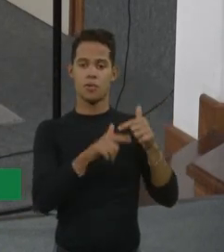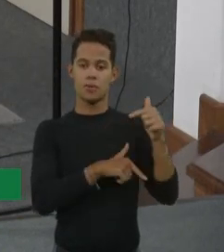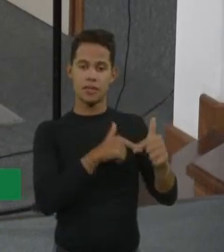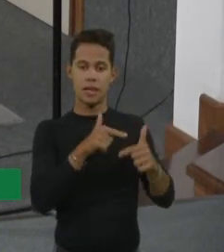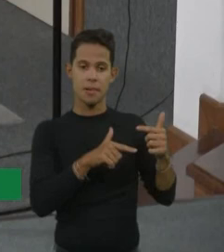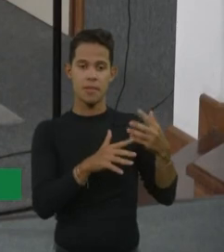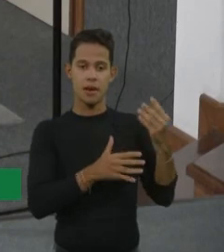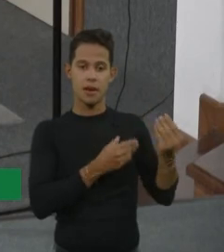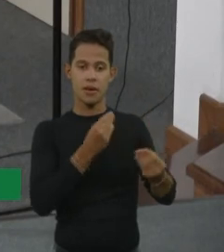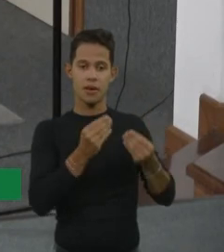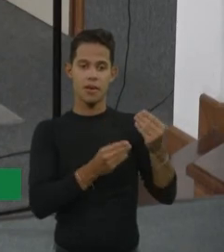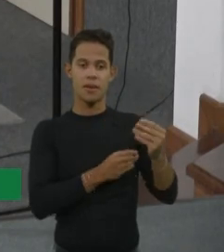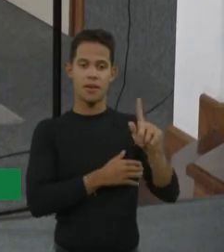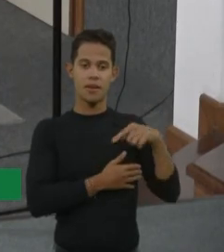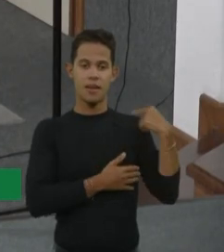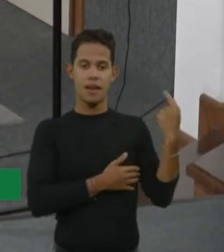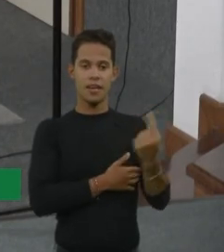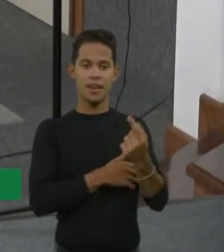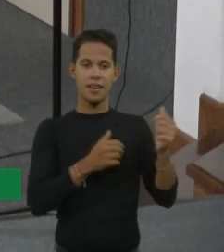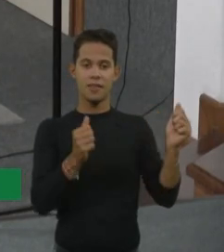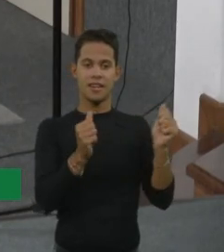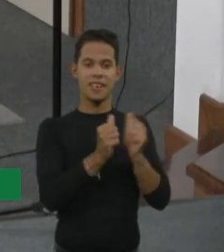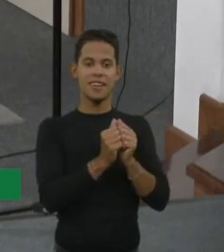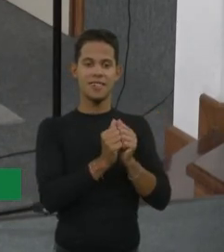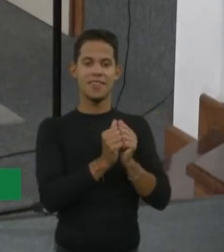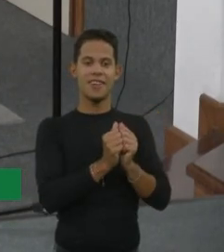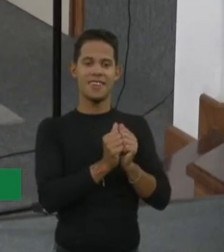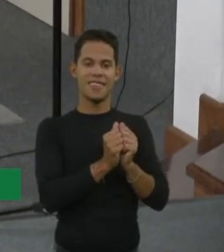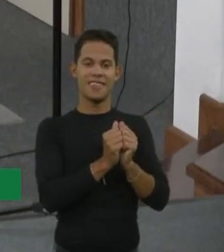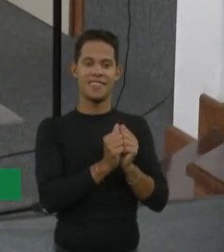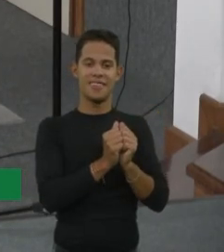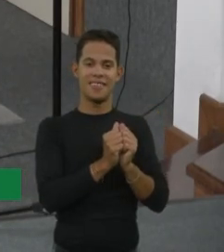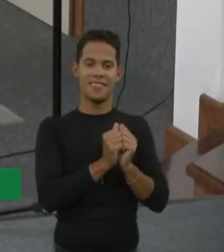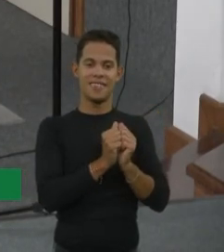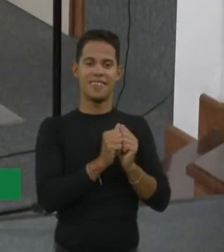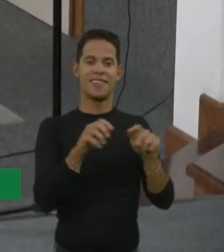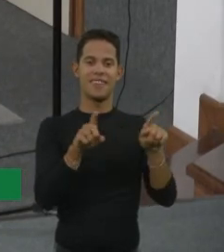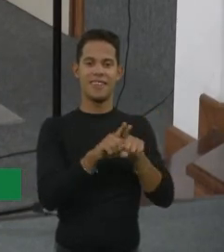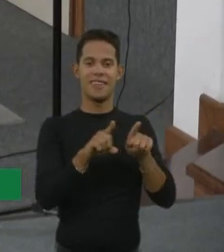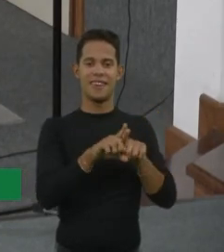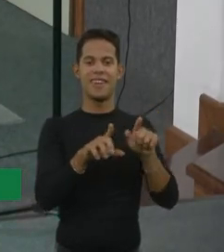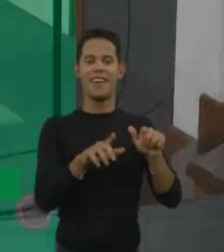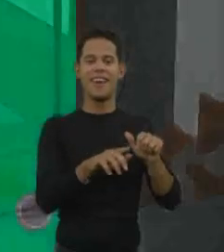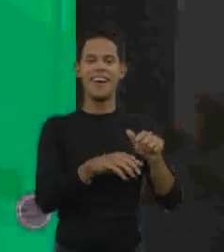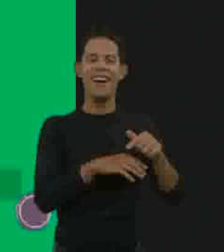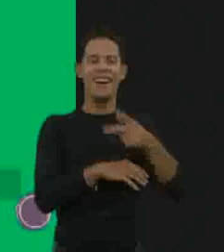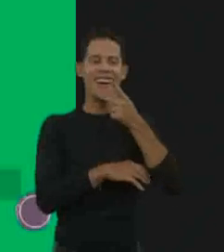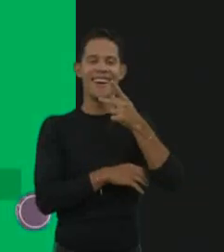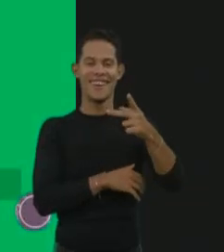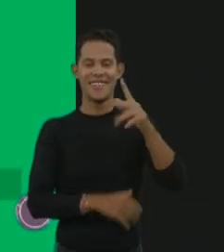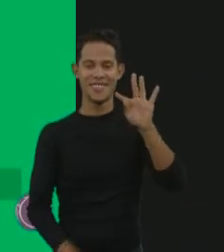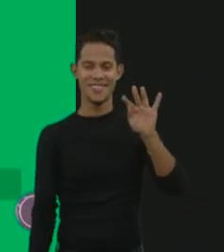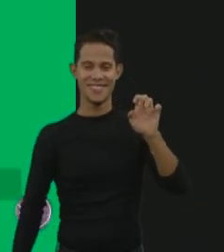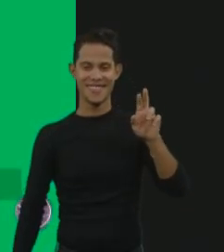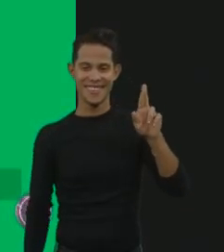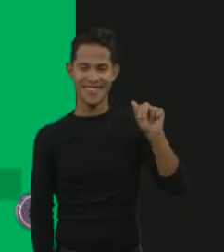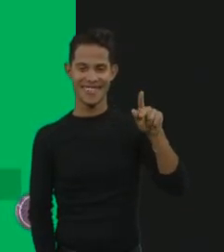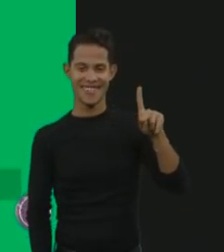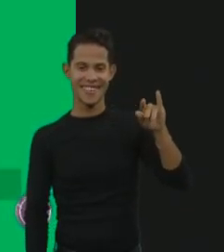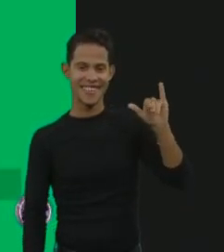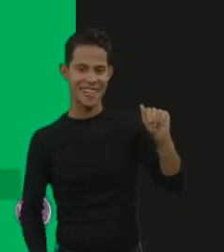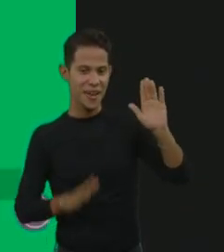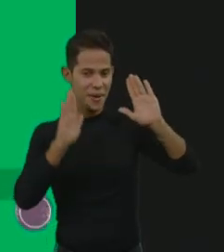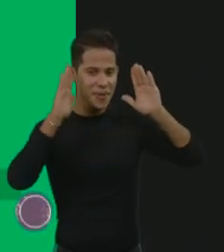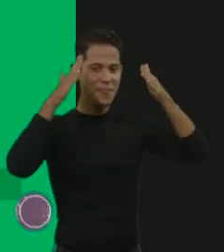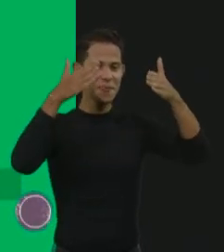todo mundo junto, tá? E quando a gente fala em terapias específicas, tá? O que a gente